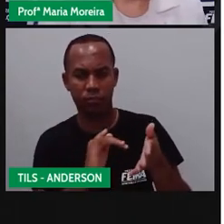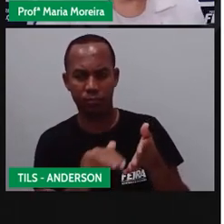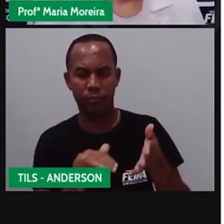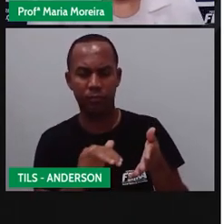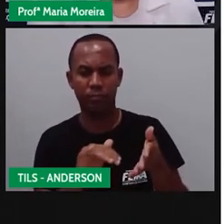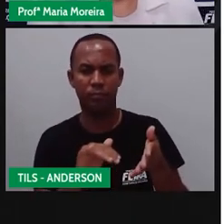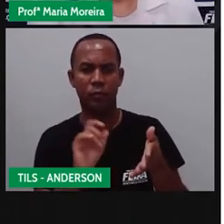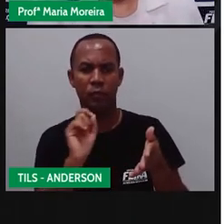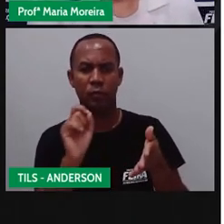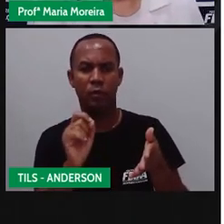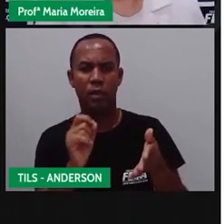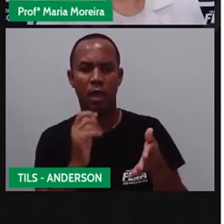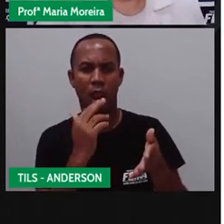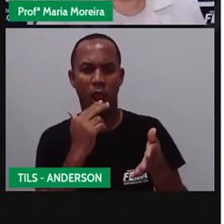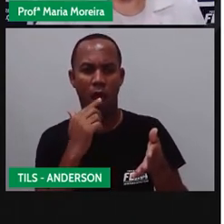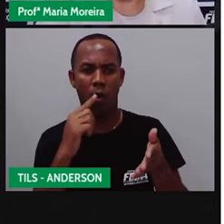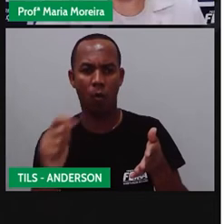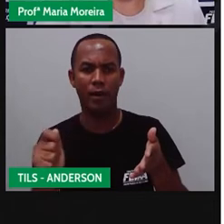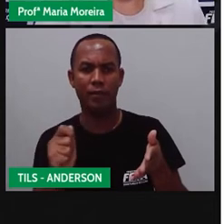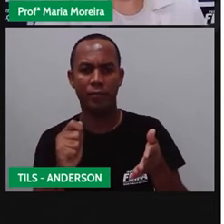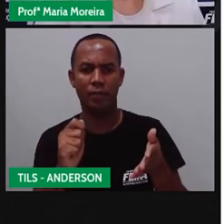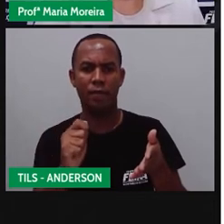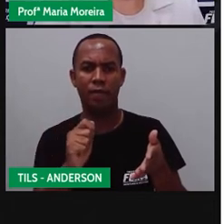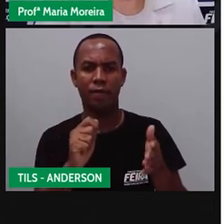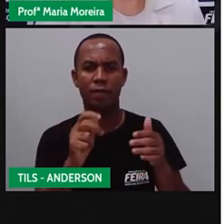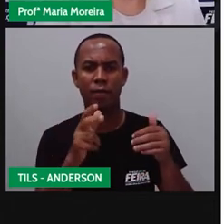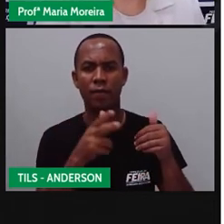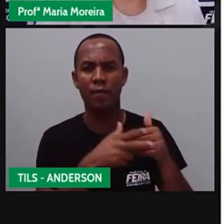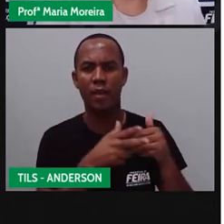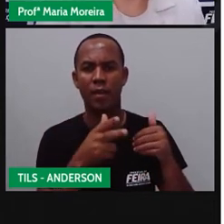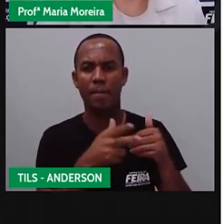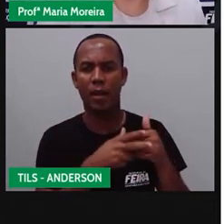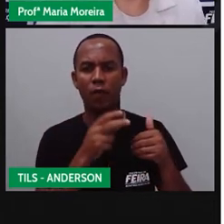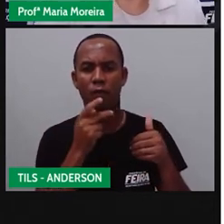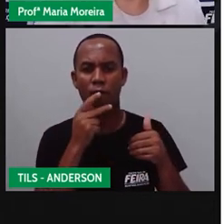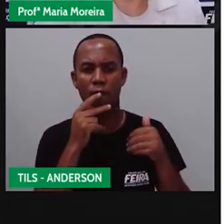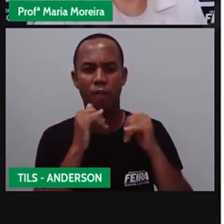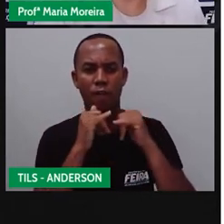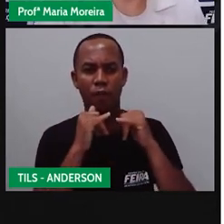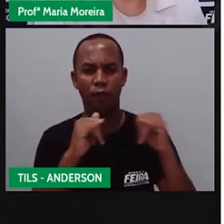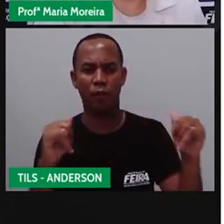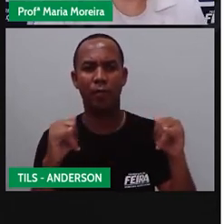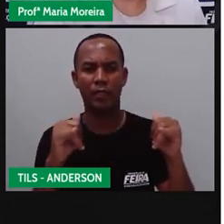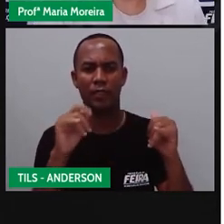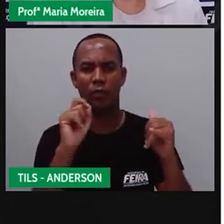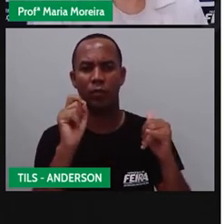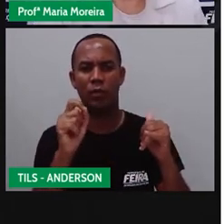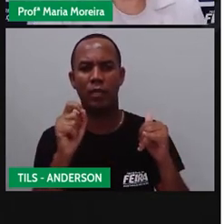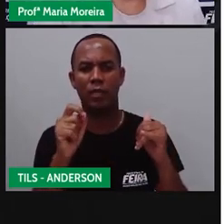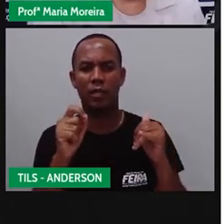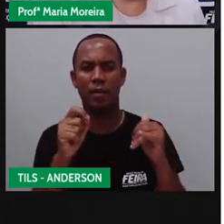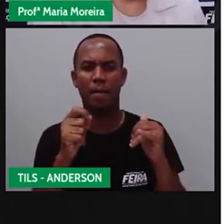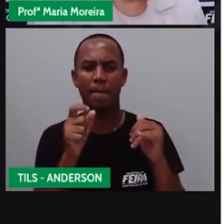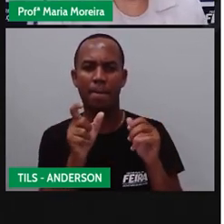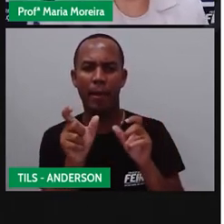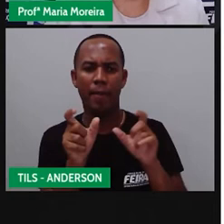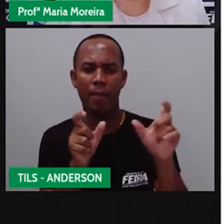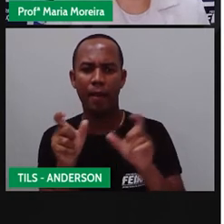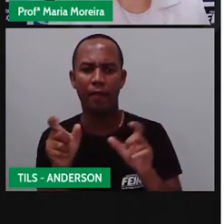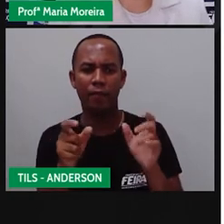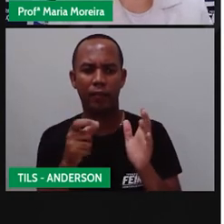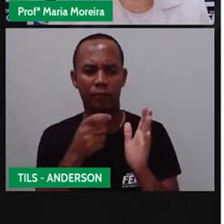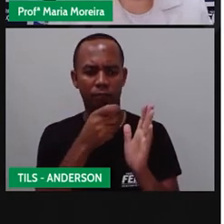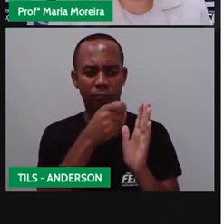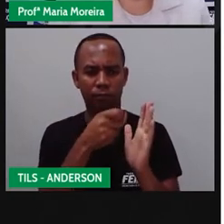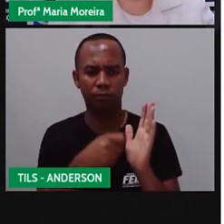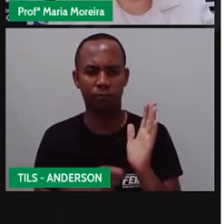utilizando o quê? A linguagem verbal. Ou seja, transmitindo a informação através de palavras. Então, se